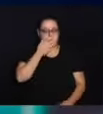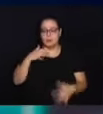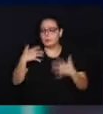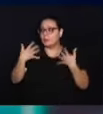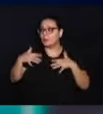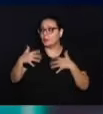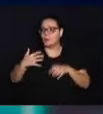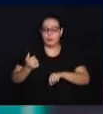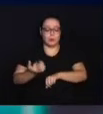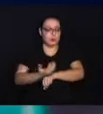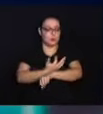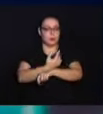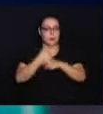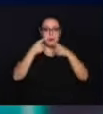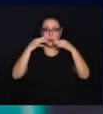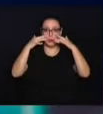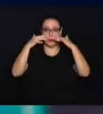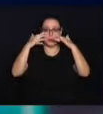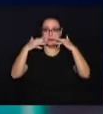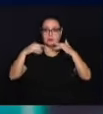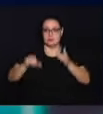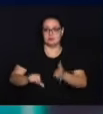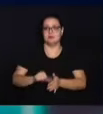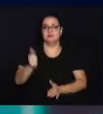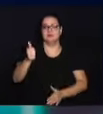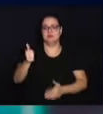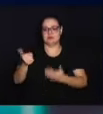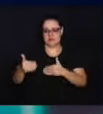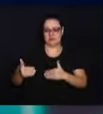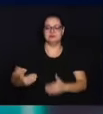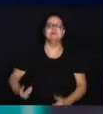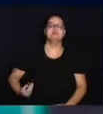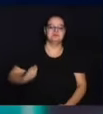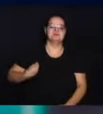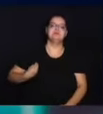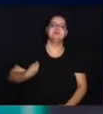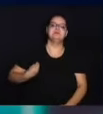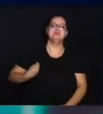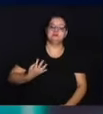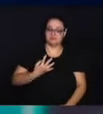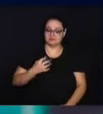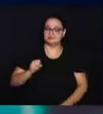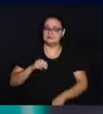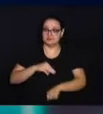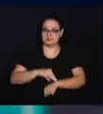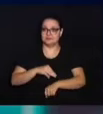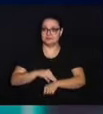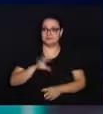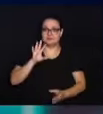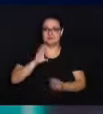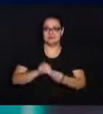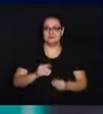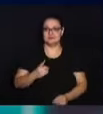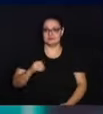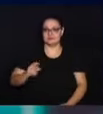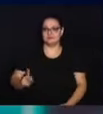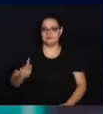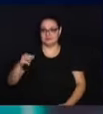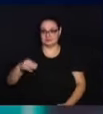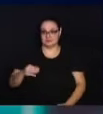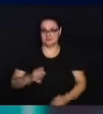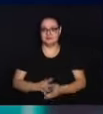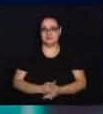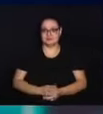se emocionou e fez a primeira prova da vida dele. E em 48 minutos, concluiu os 10